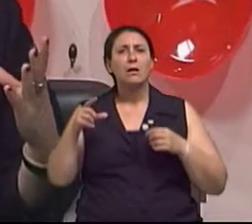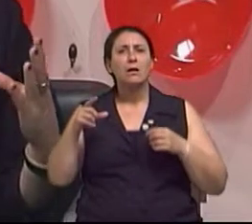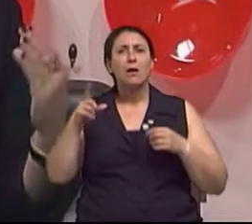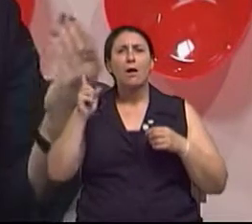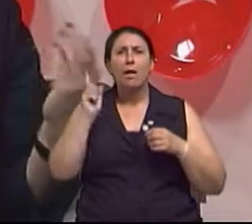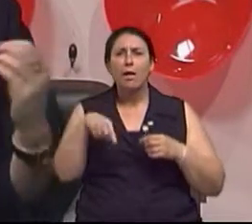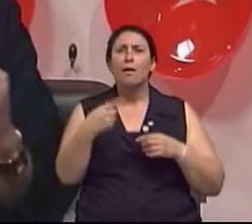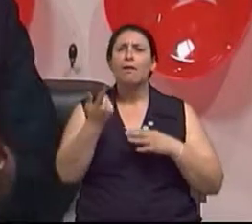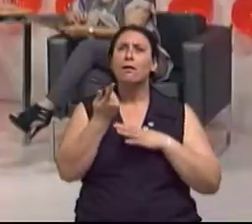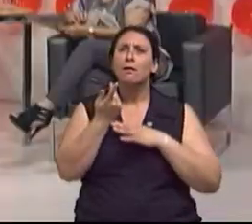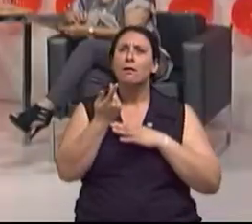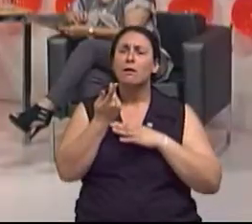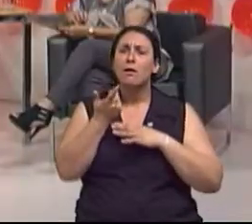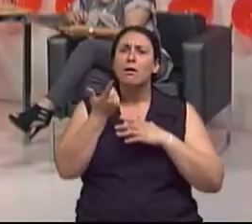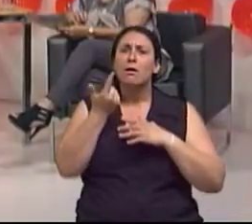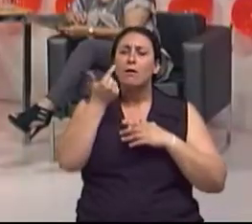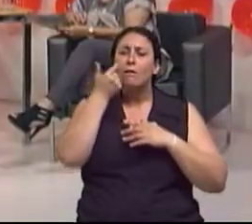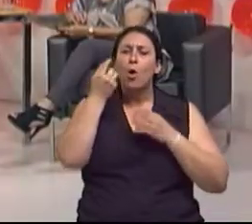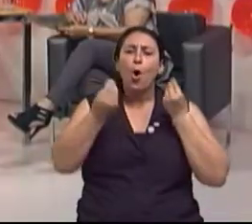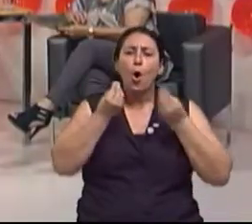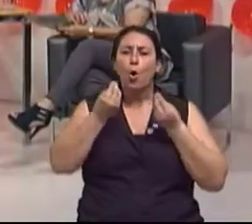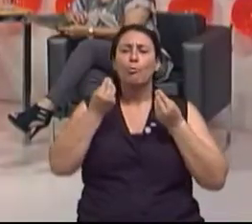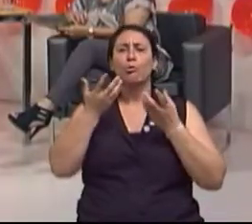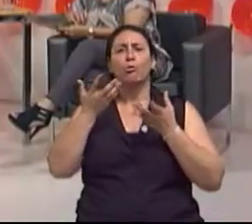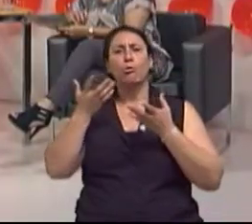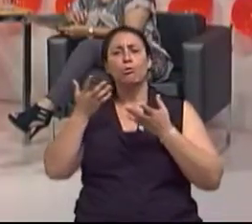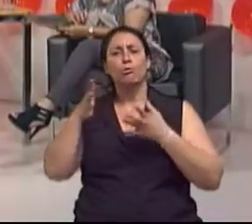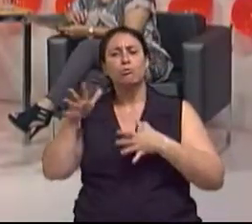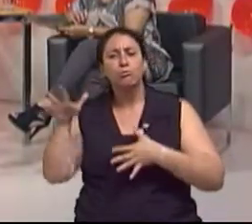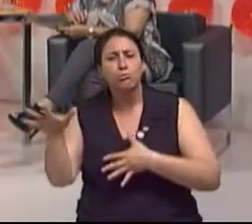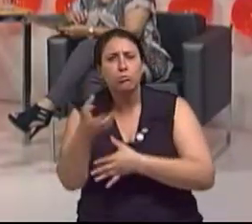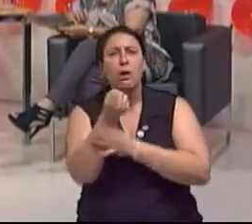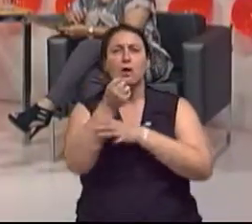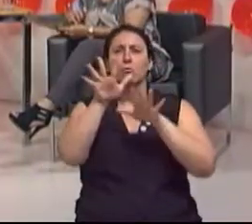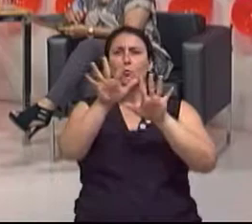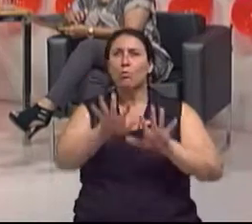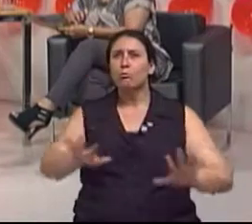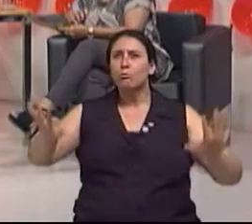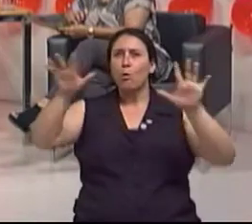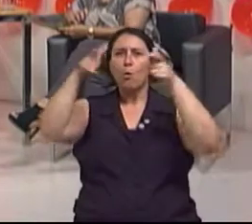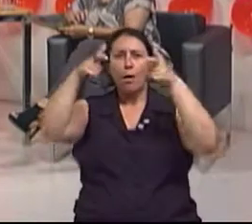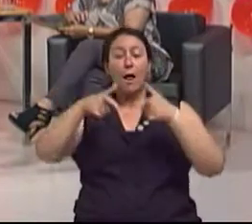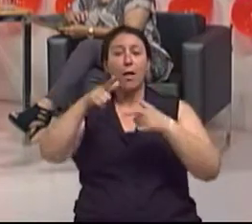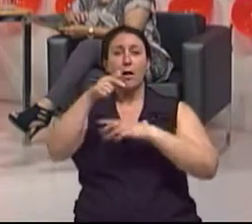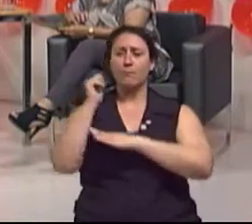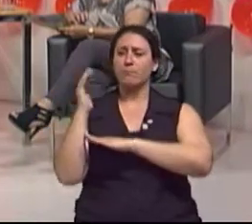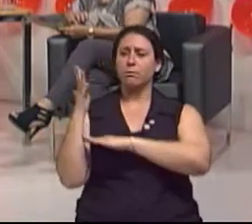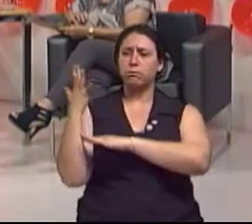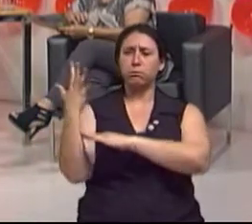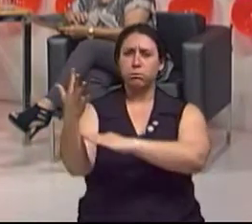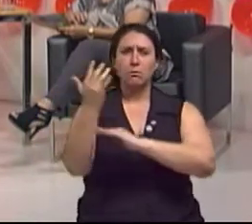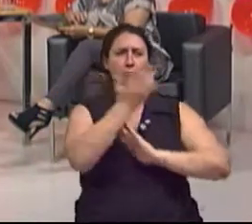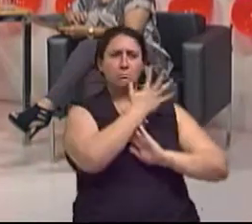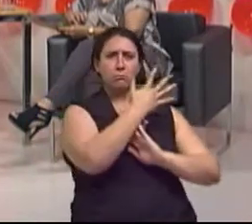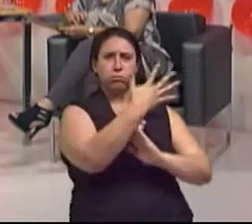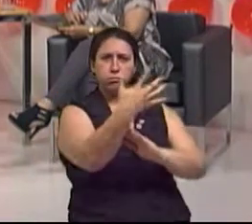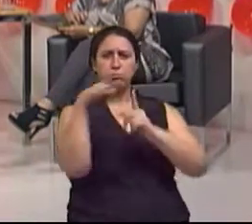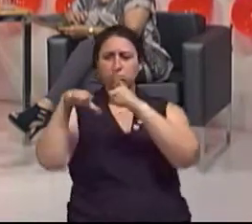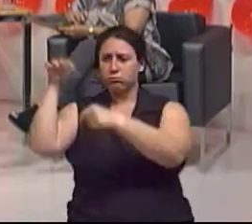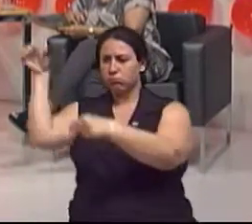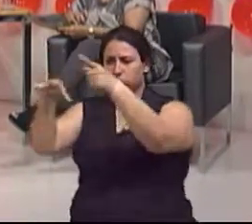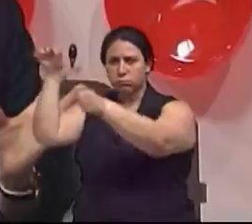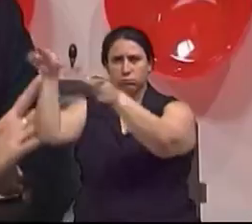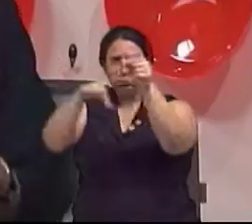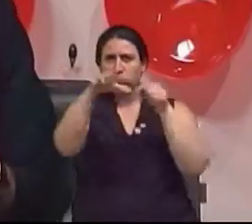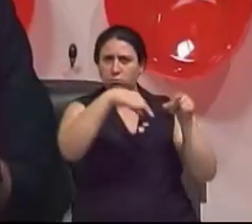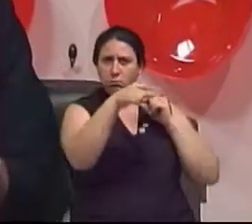buscando essa sustentabilidade, tanto na decoração. Todas as plantas vão ser aproveitadas durante praticamente